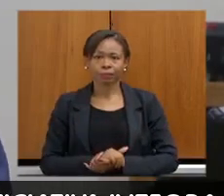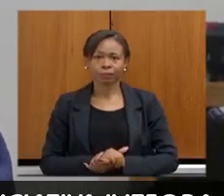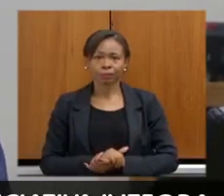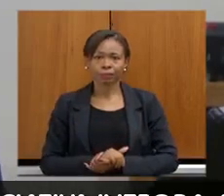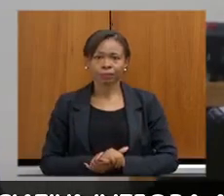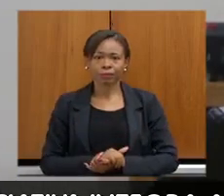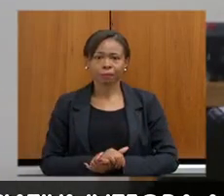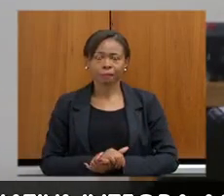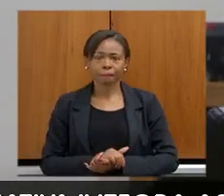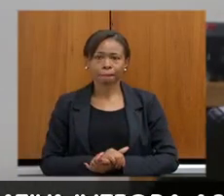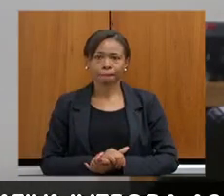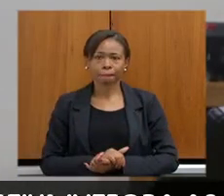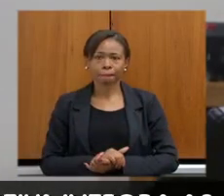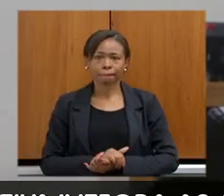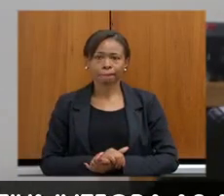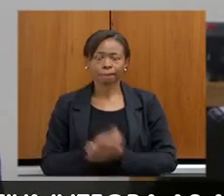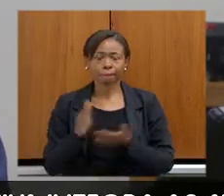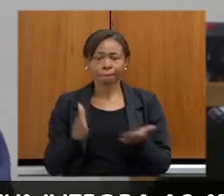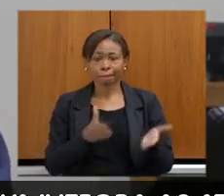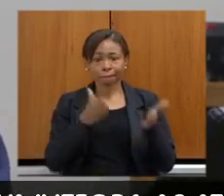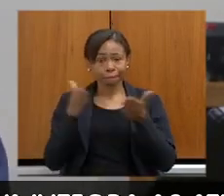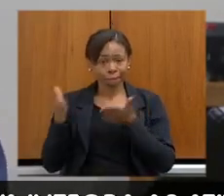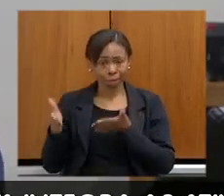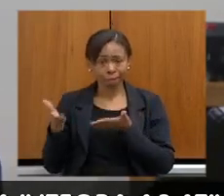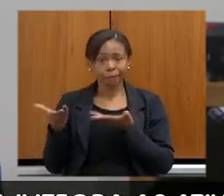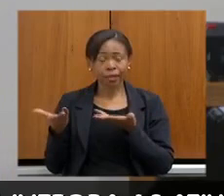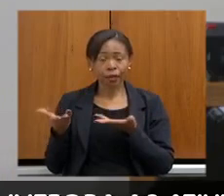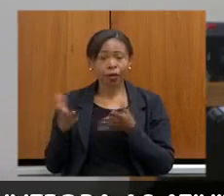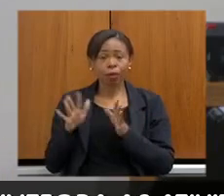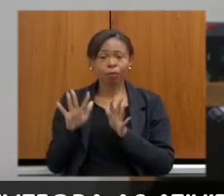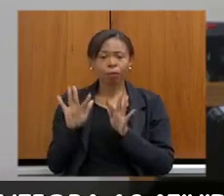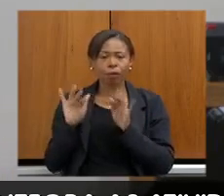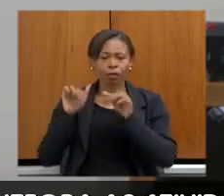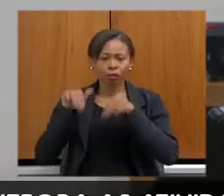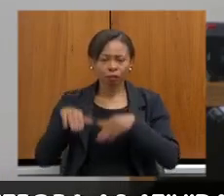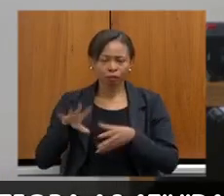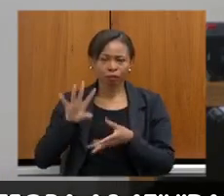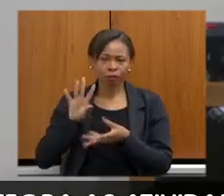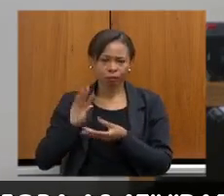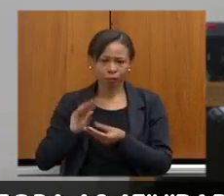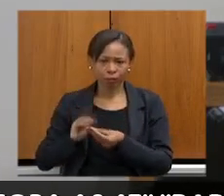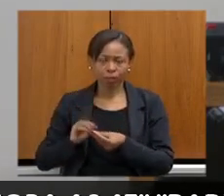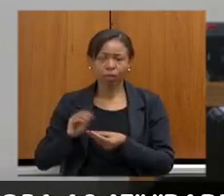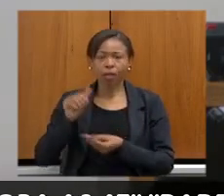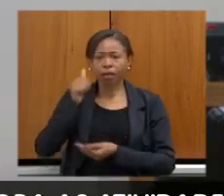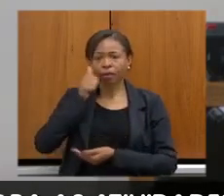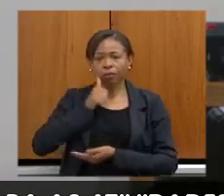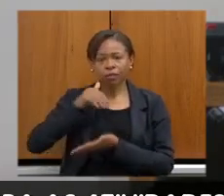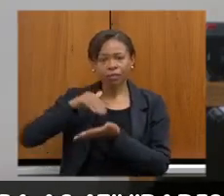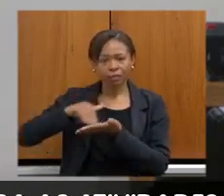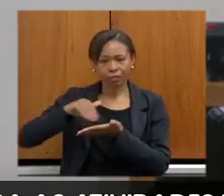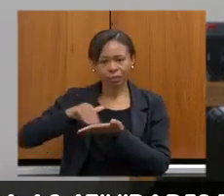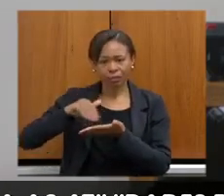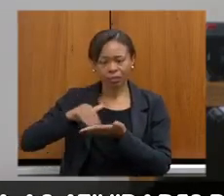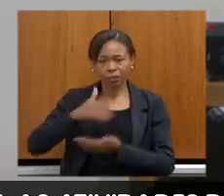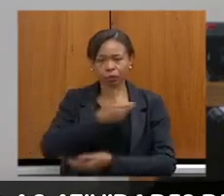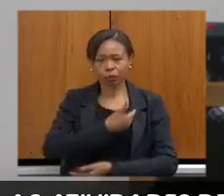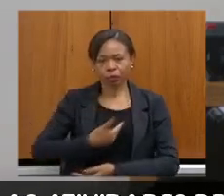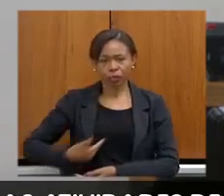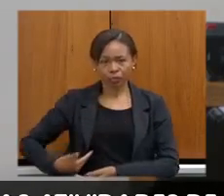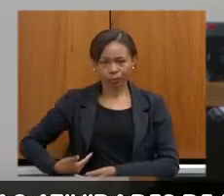eu passo a palavra agora para as considerações finais da secretária de Estado